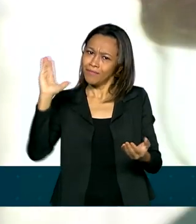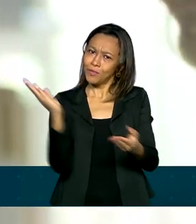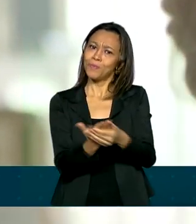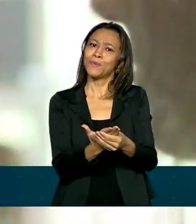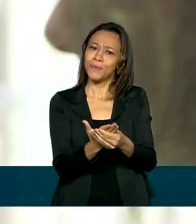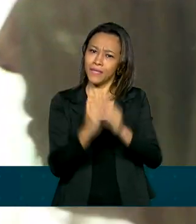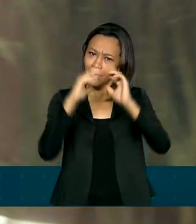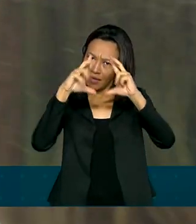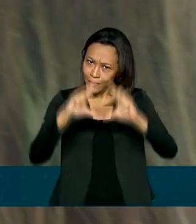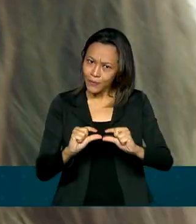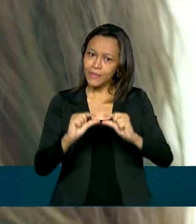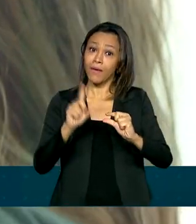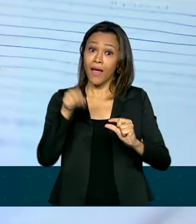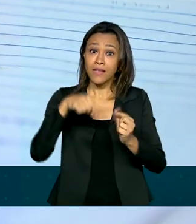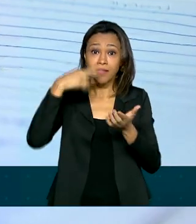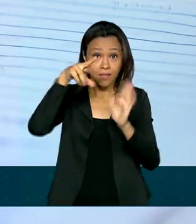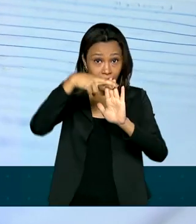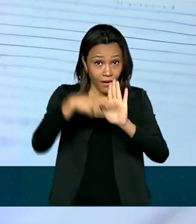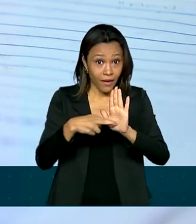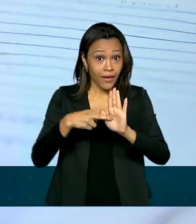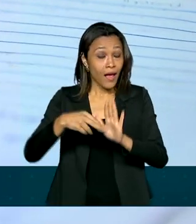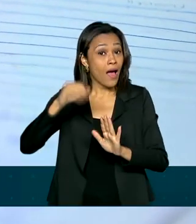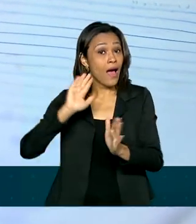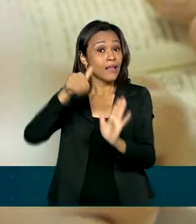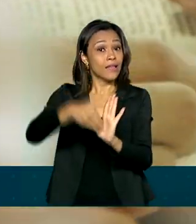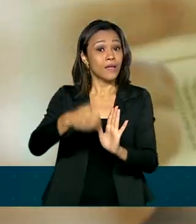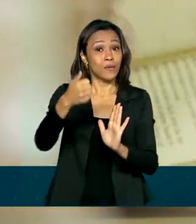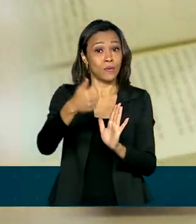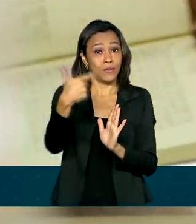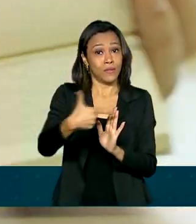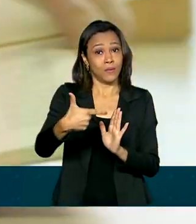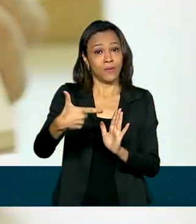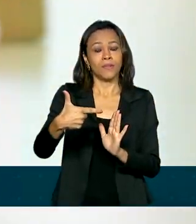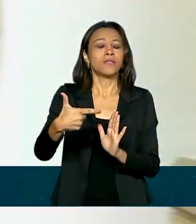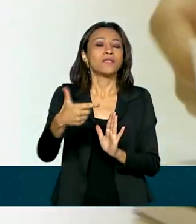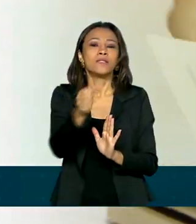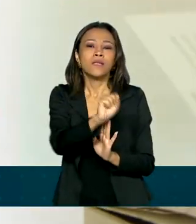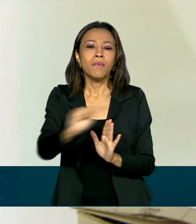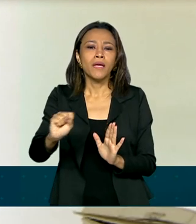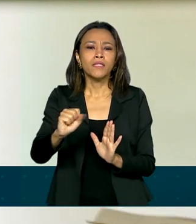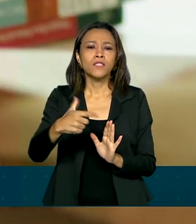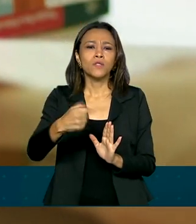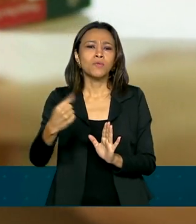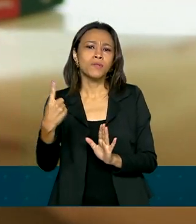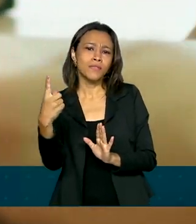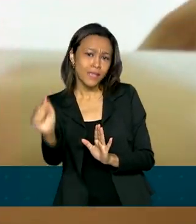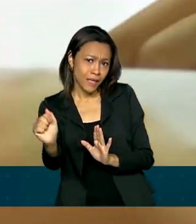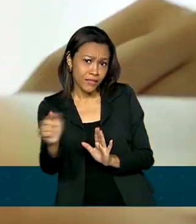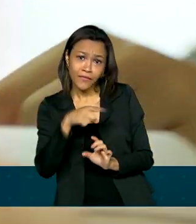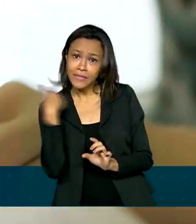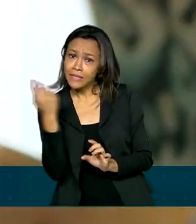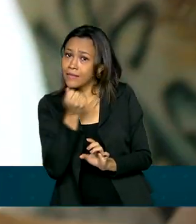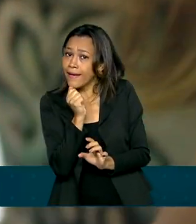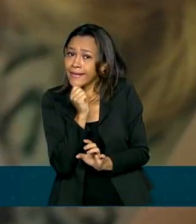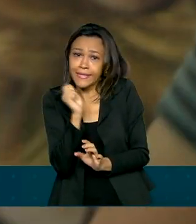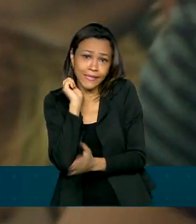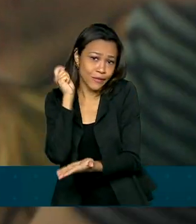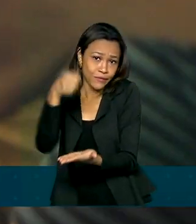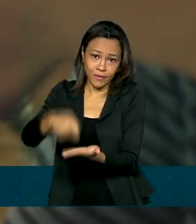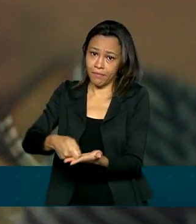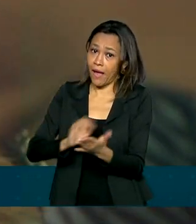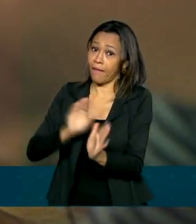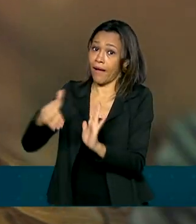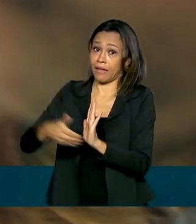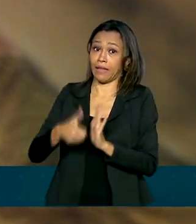regras valem para contratos firmados até o segundo semestre de 2017, vencidos e não pagos até 10